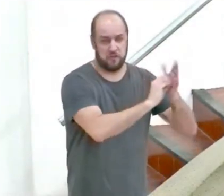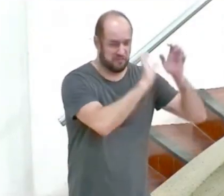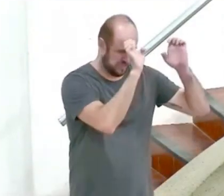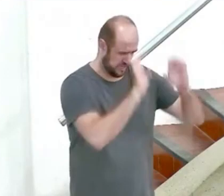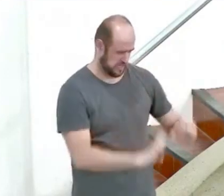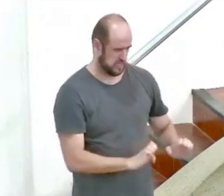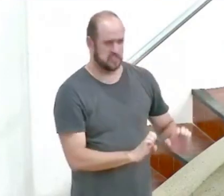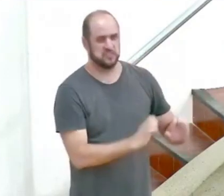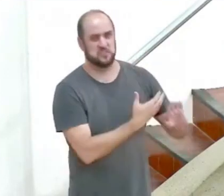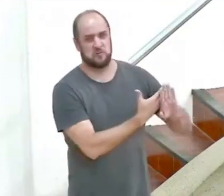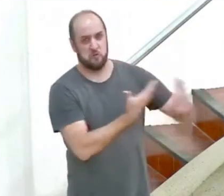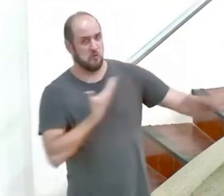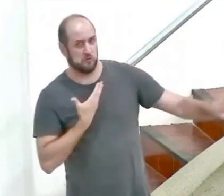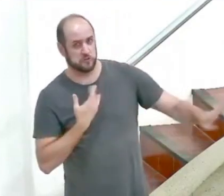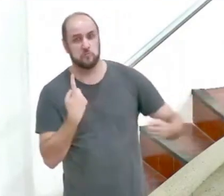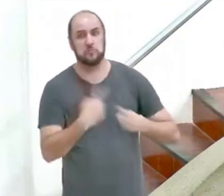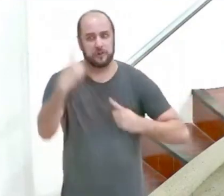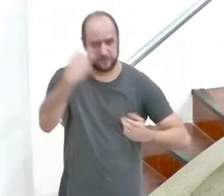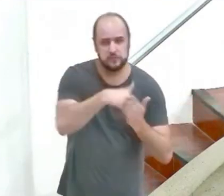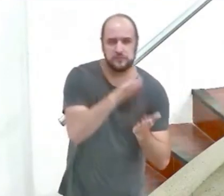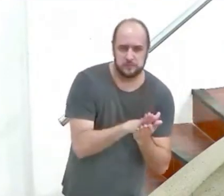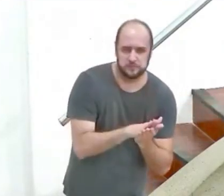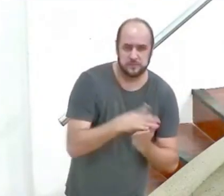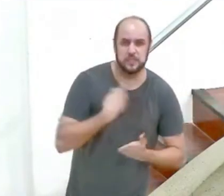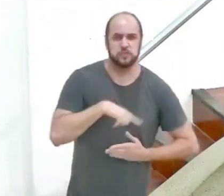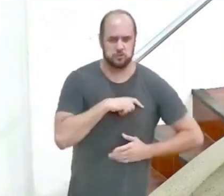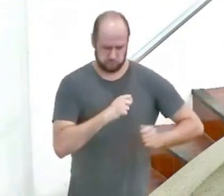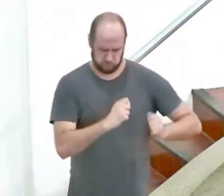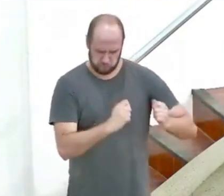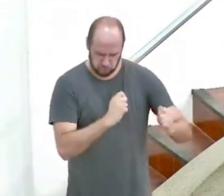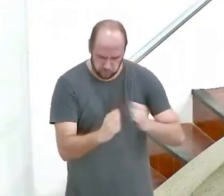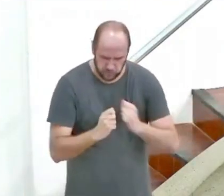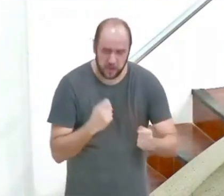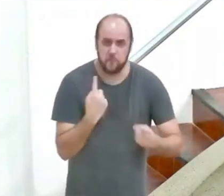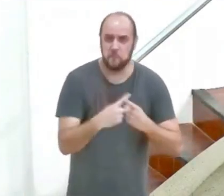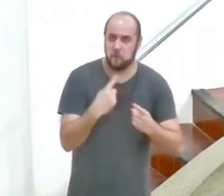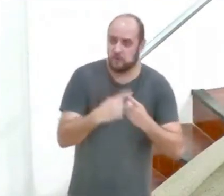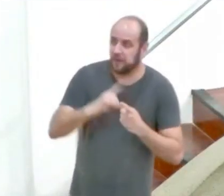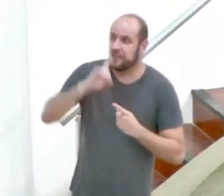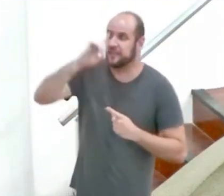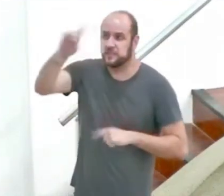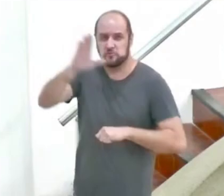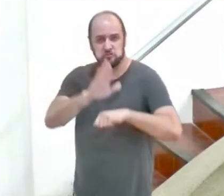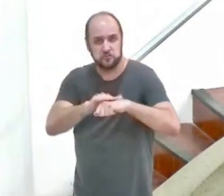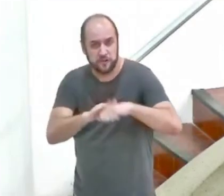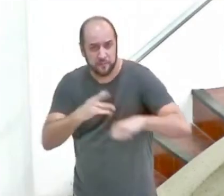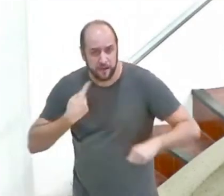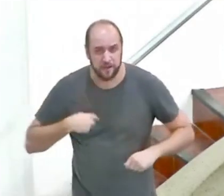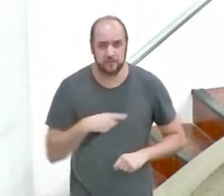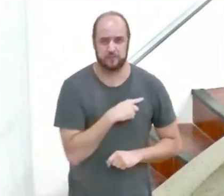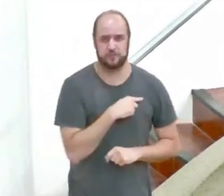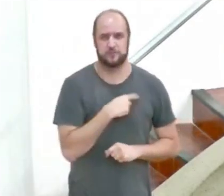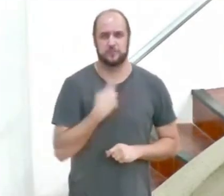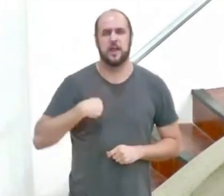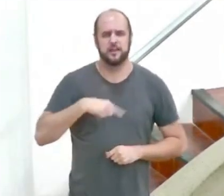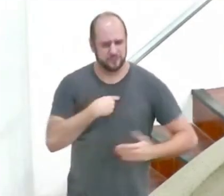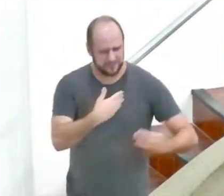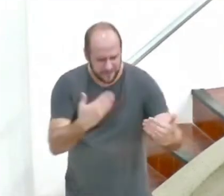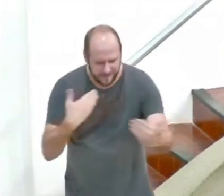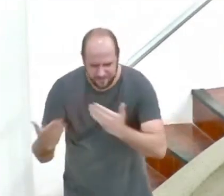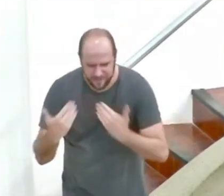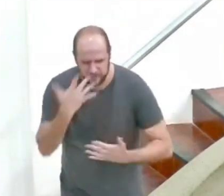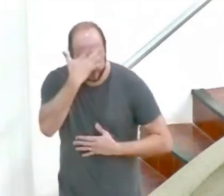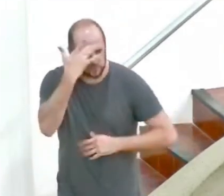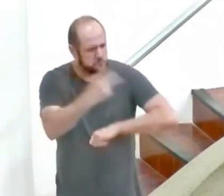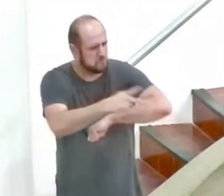vingança de Deus devemos controlar as nossas paixões por causa do chamado de Deus devemos tratar os nossos irmãos com